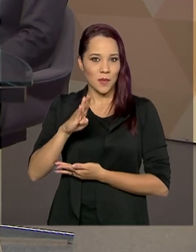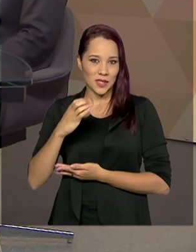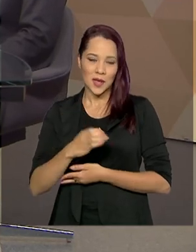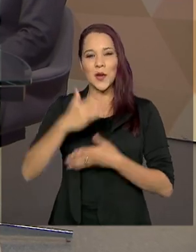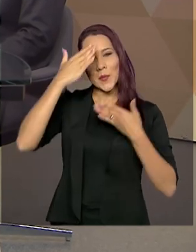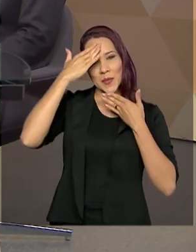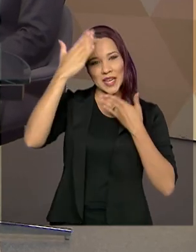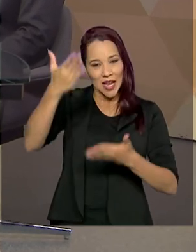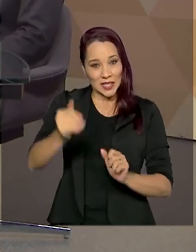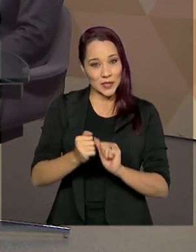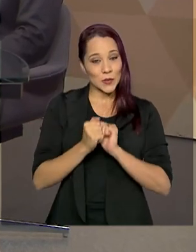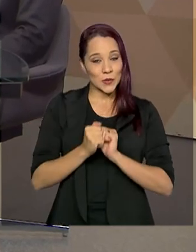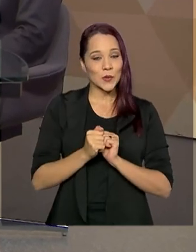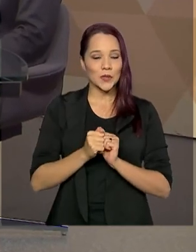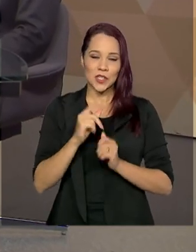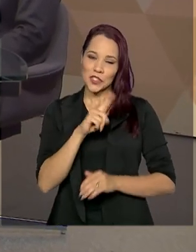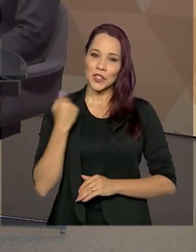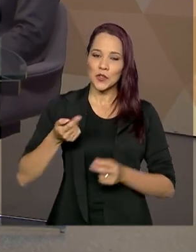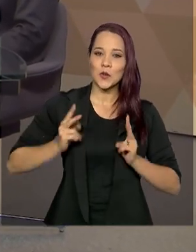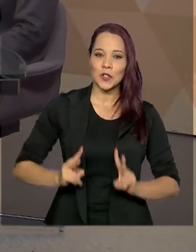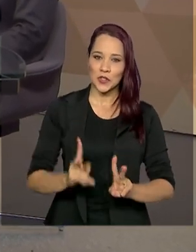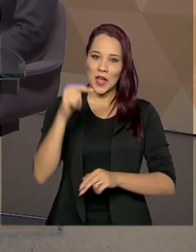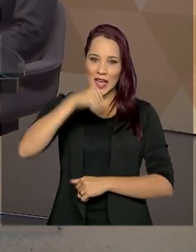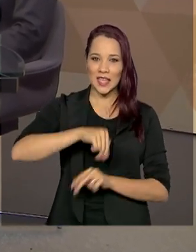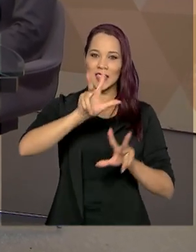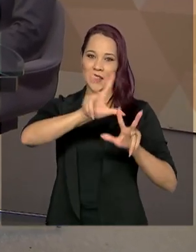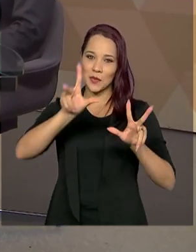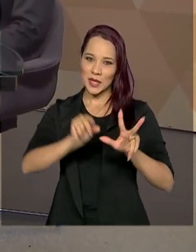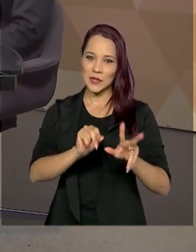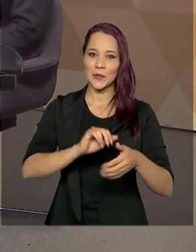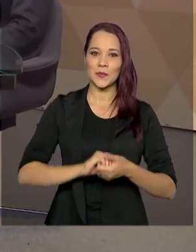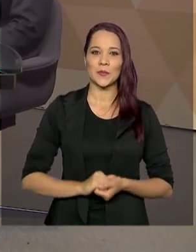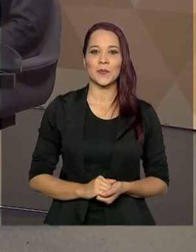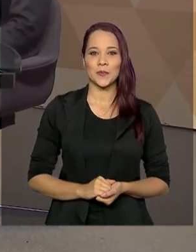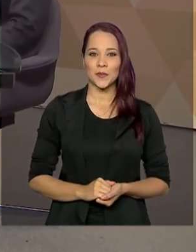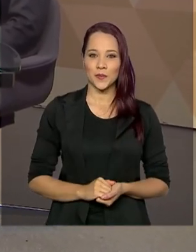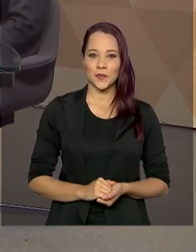Obrigado pela companhia e o Brasil continua em pauta aqui na TV Brasil.